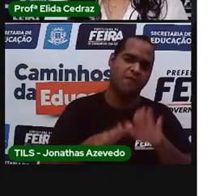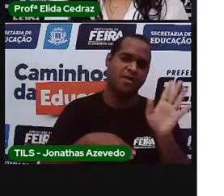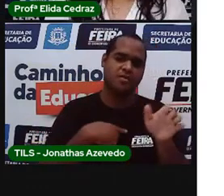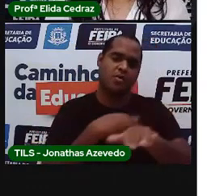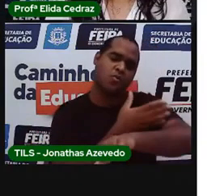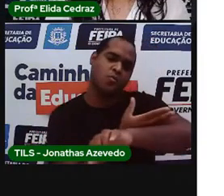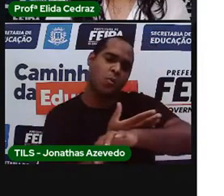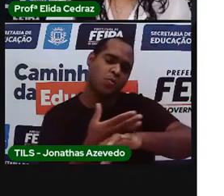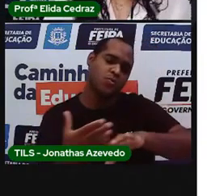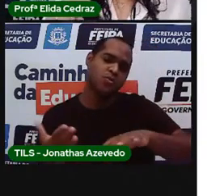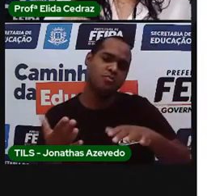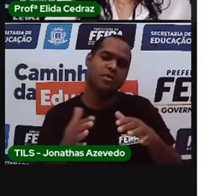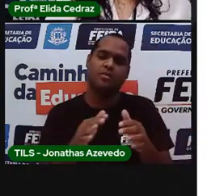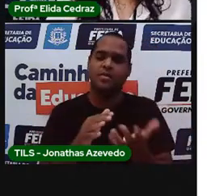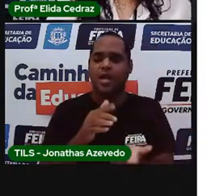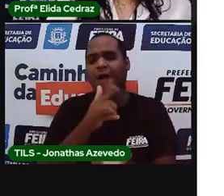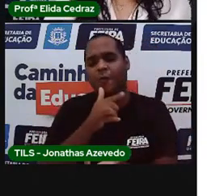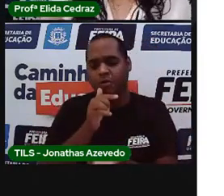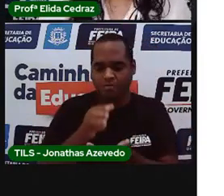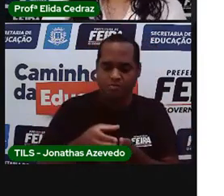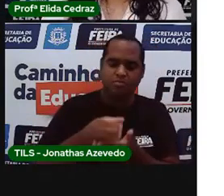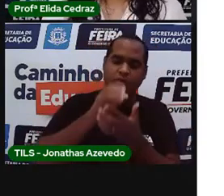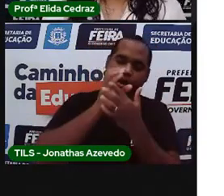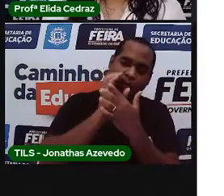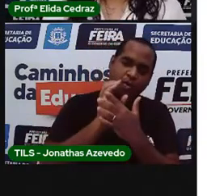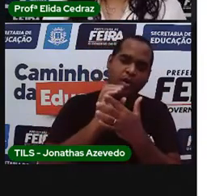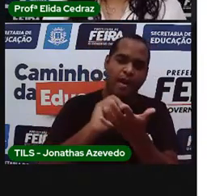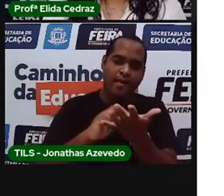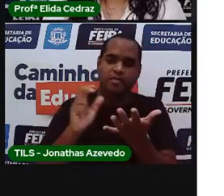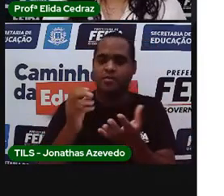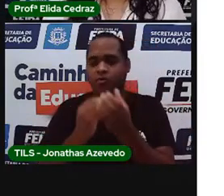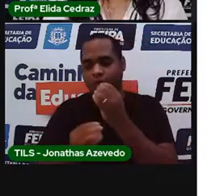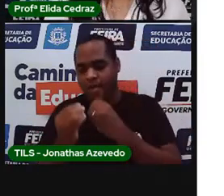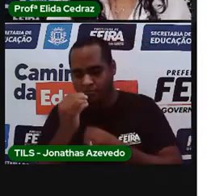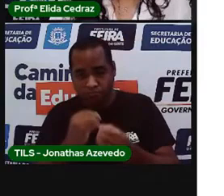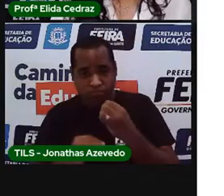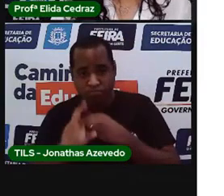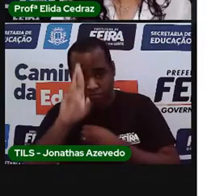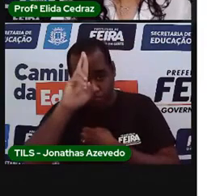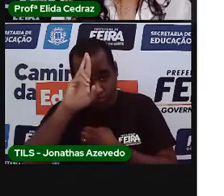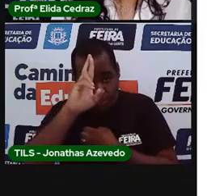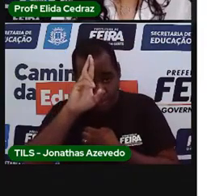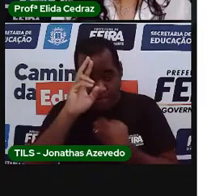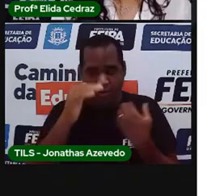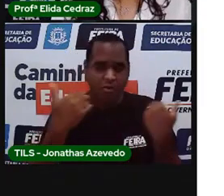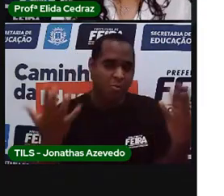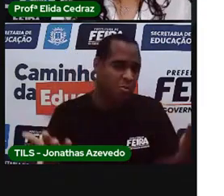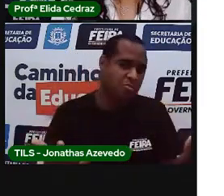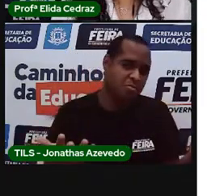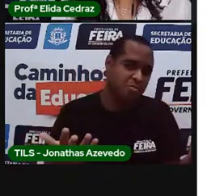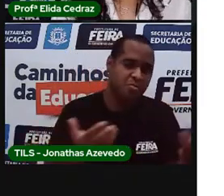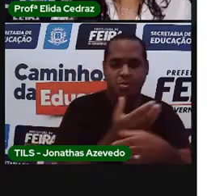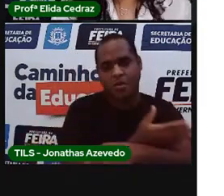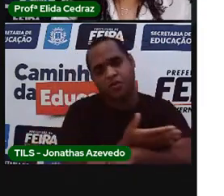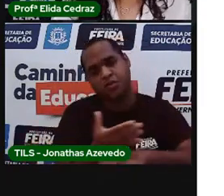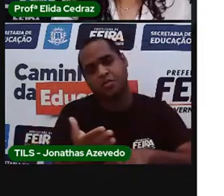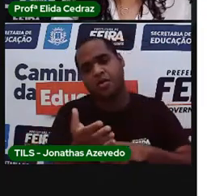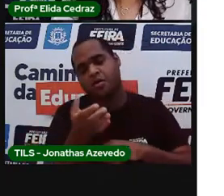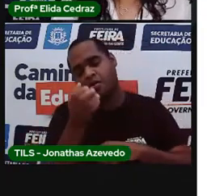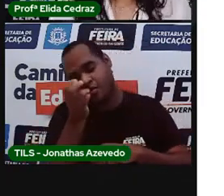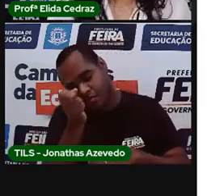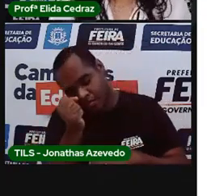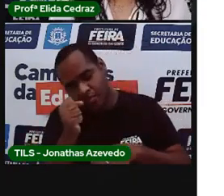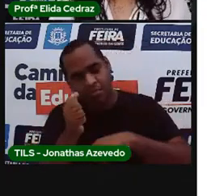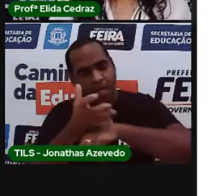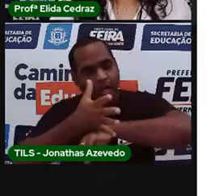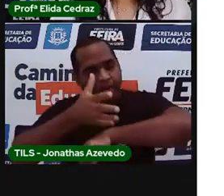de beber um copo de água antes da refeição. Ou eu tenho o costume de dormir tarde.